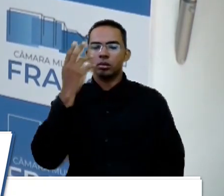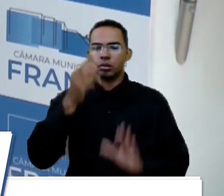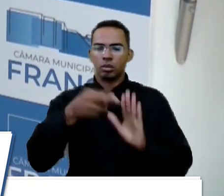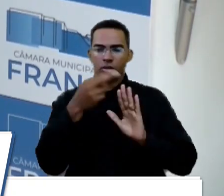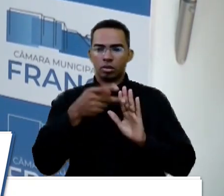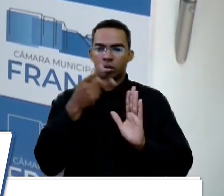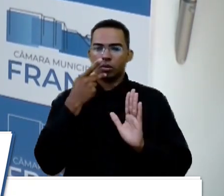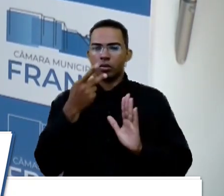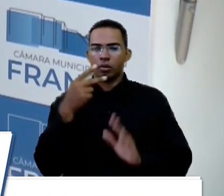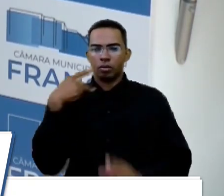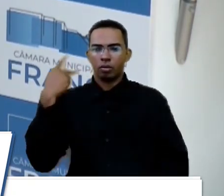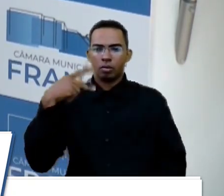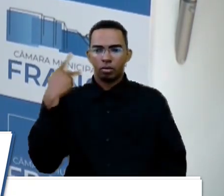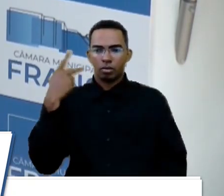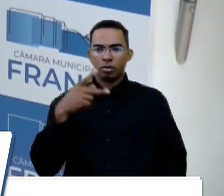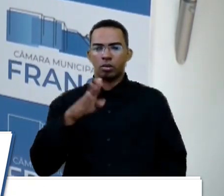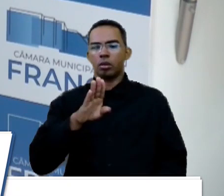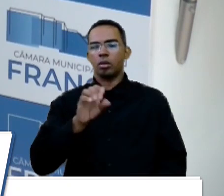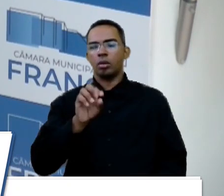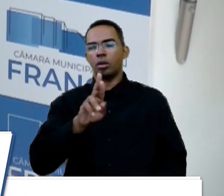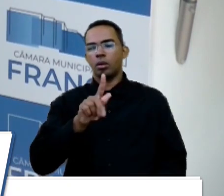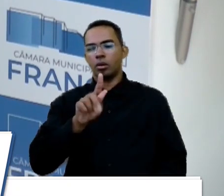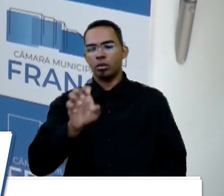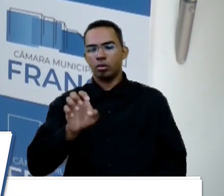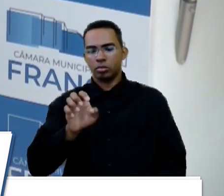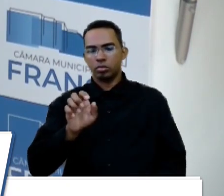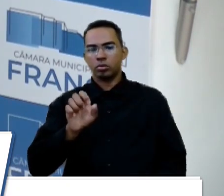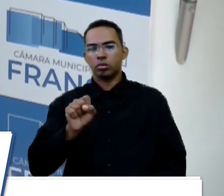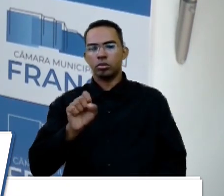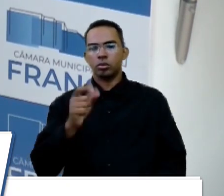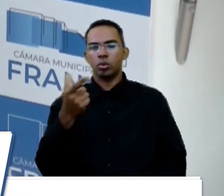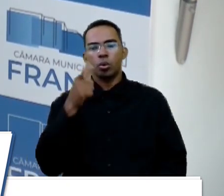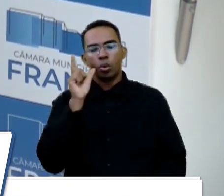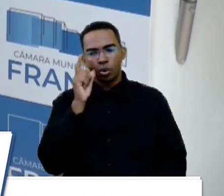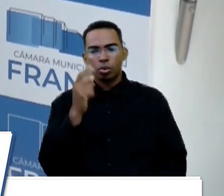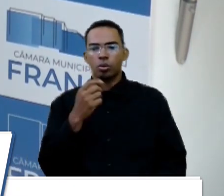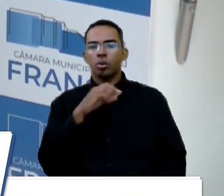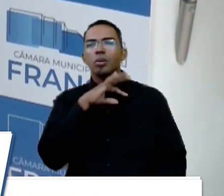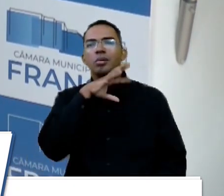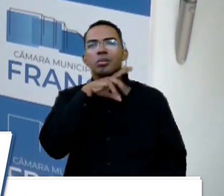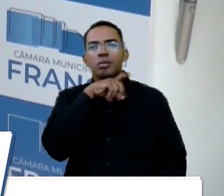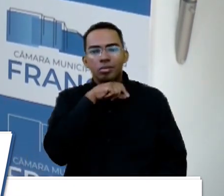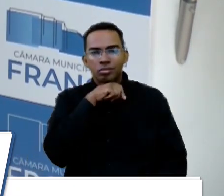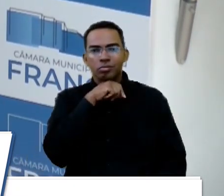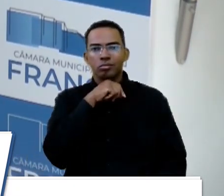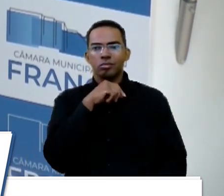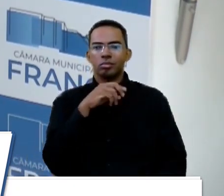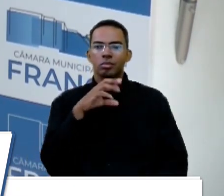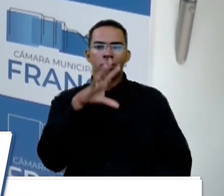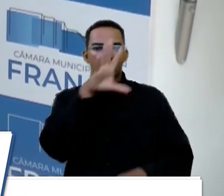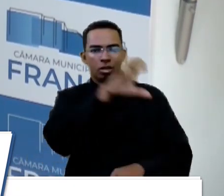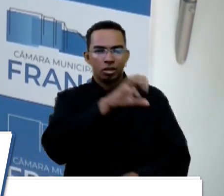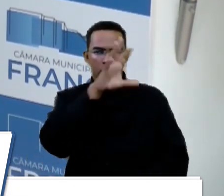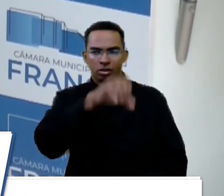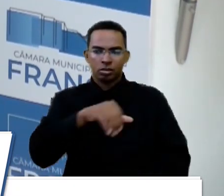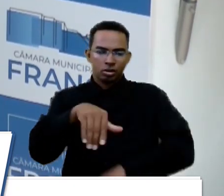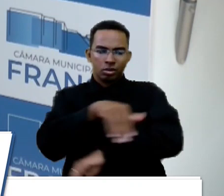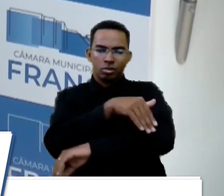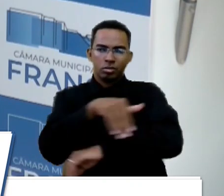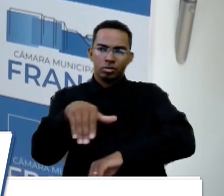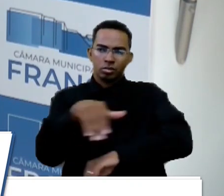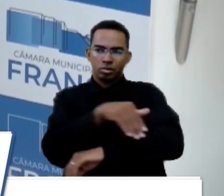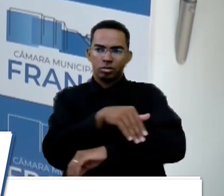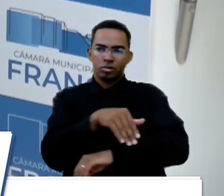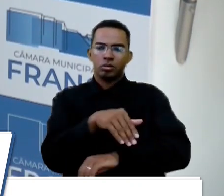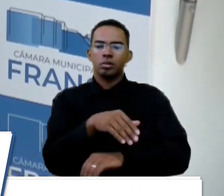o promotor Paulo Borges ontem sobre um animal que estava atacando as pessoas em via pública, que